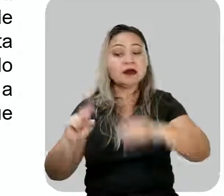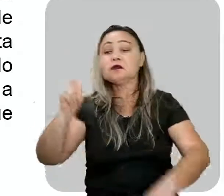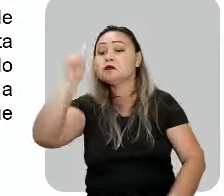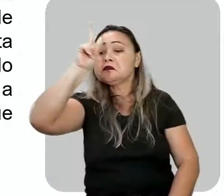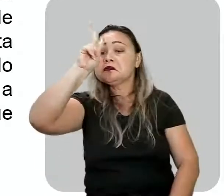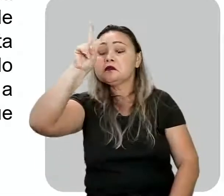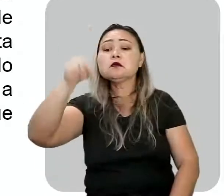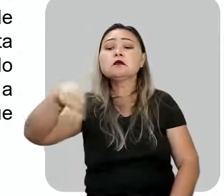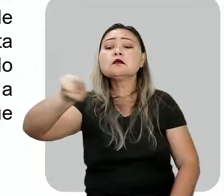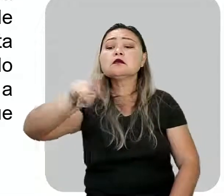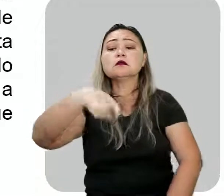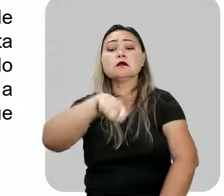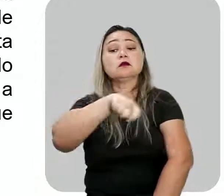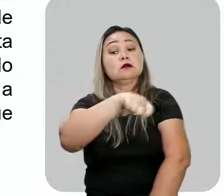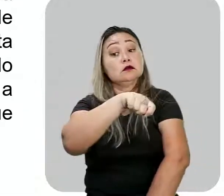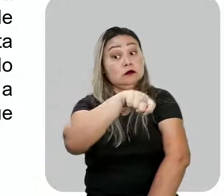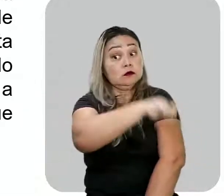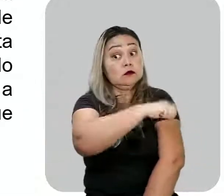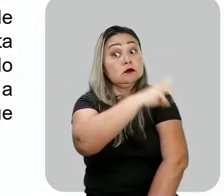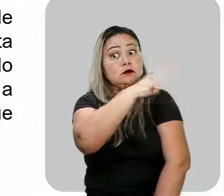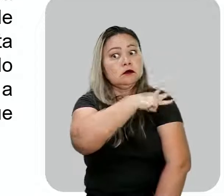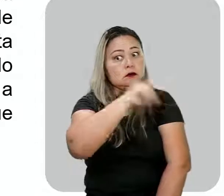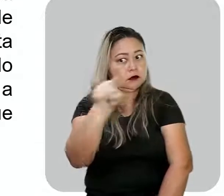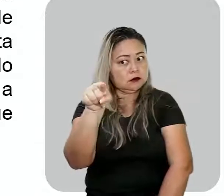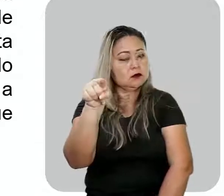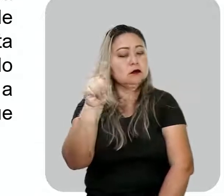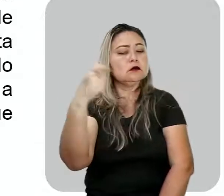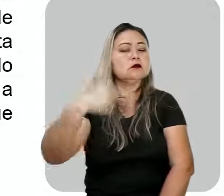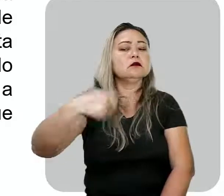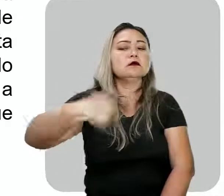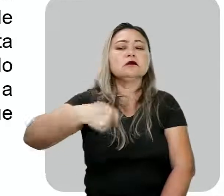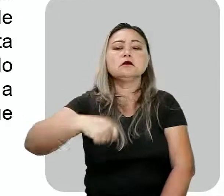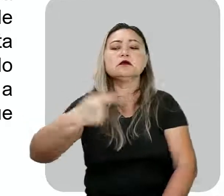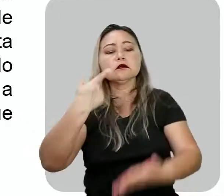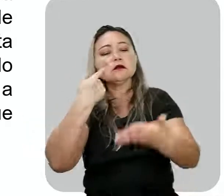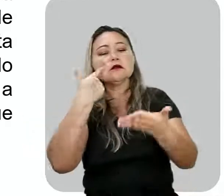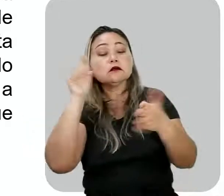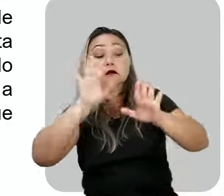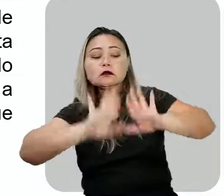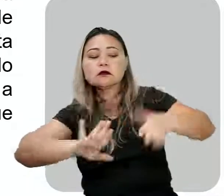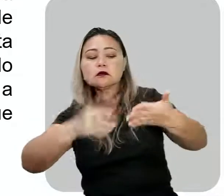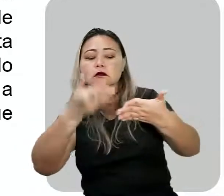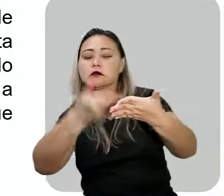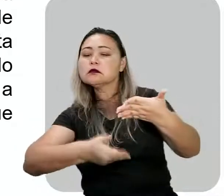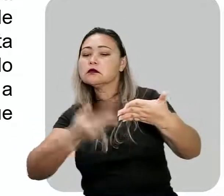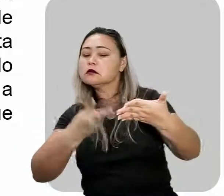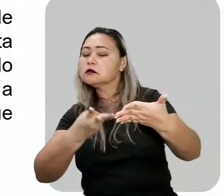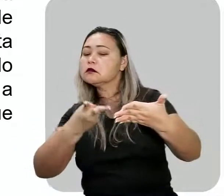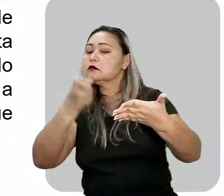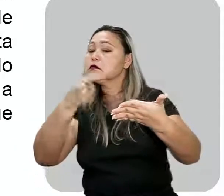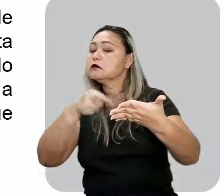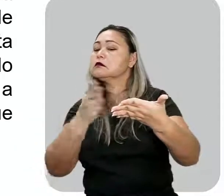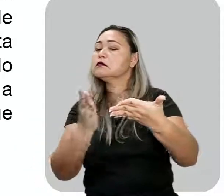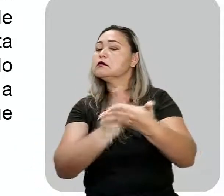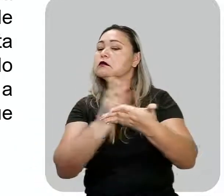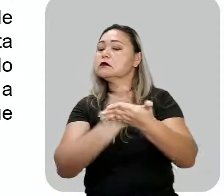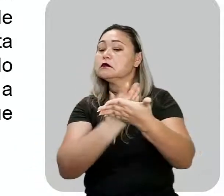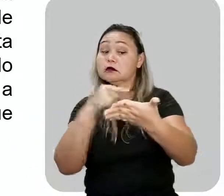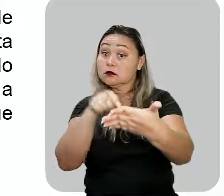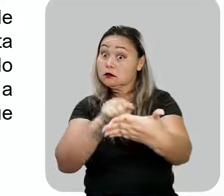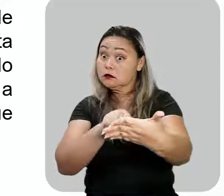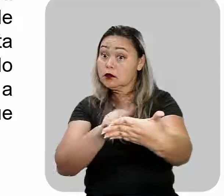recordar que você, aluno terceirão, precisa ter esse olhar cuidadoso e perceber que essa obra